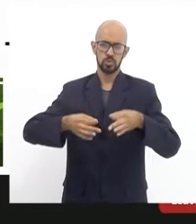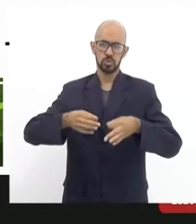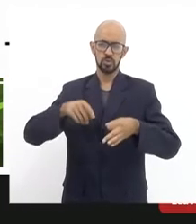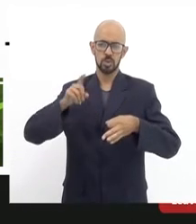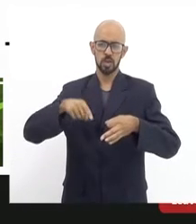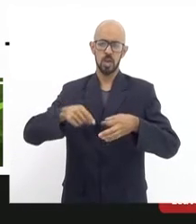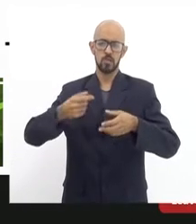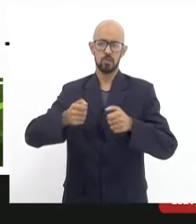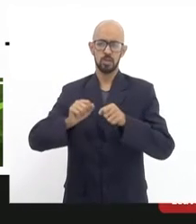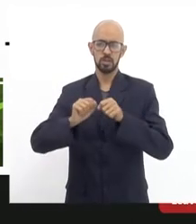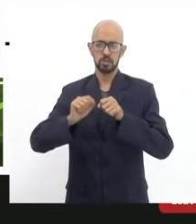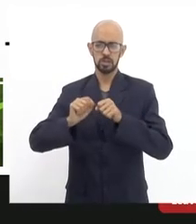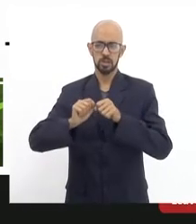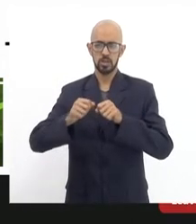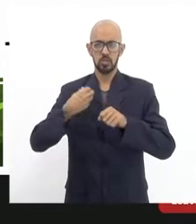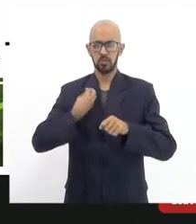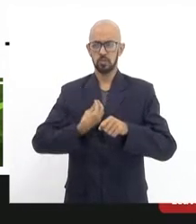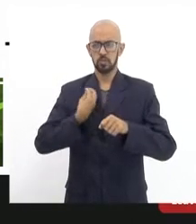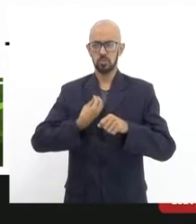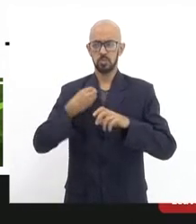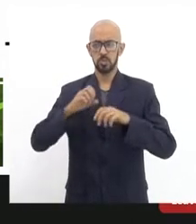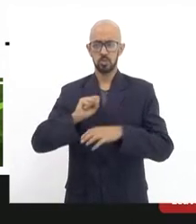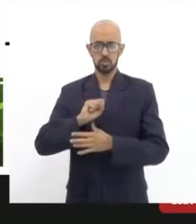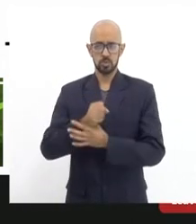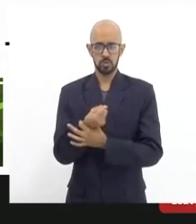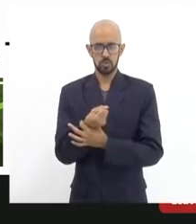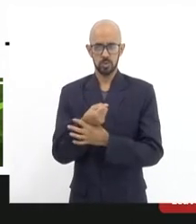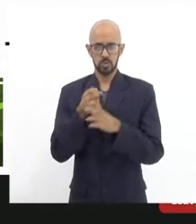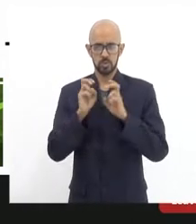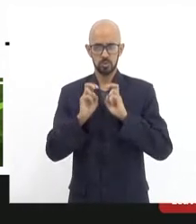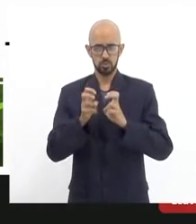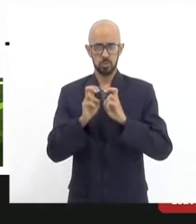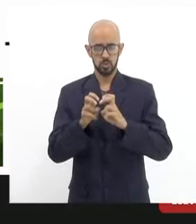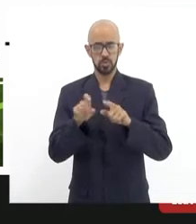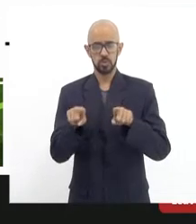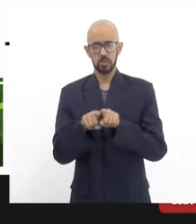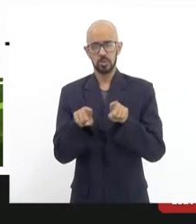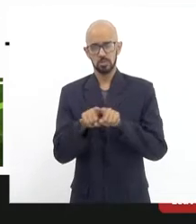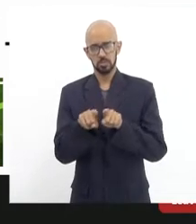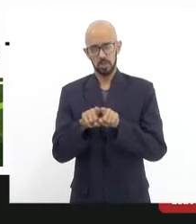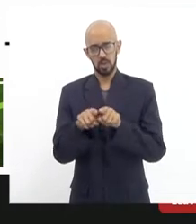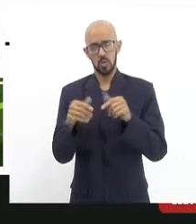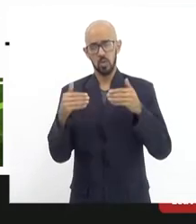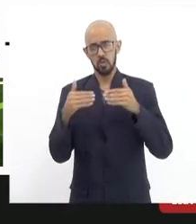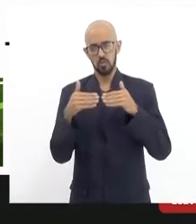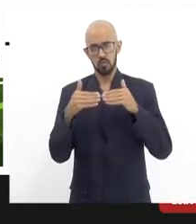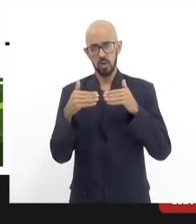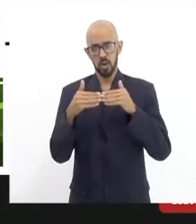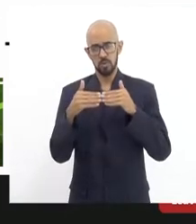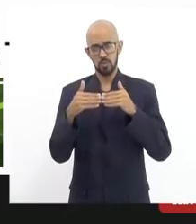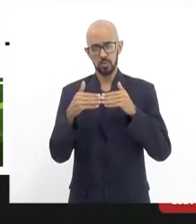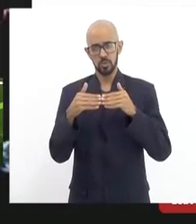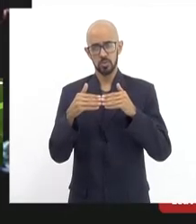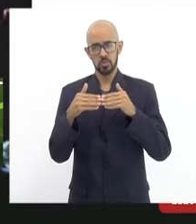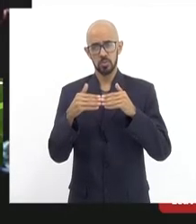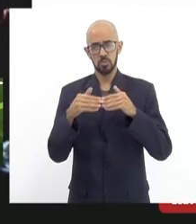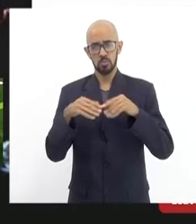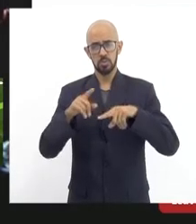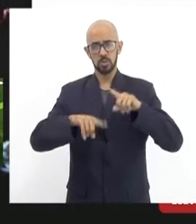o funcionamento segundo o sistema de bondes de acordo com o tombamento. o item 1. Vamos adiante.